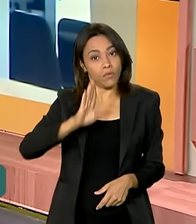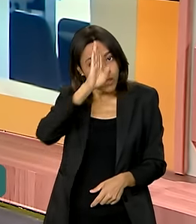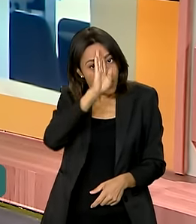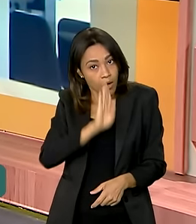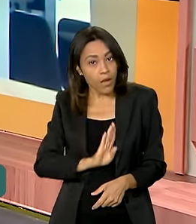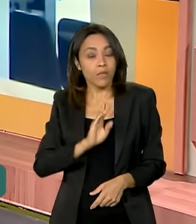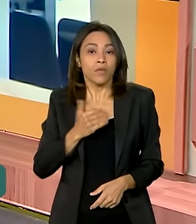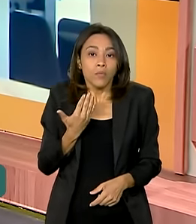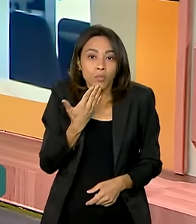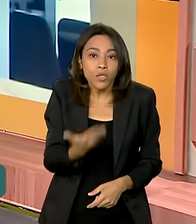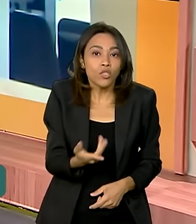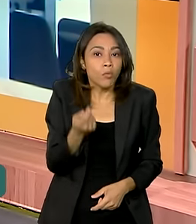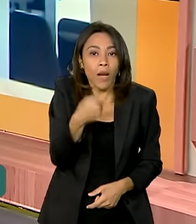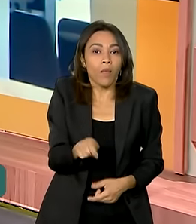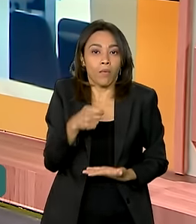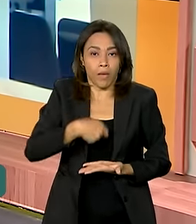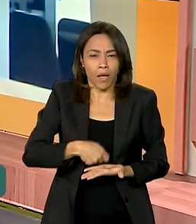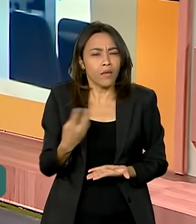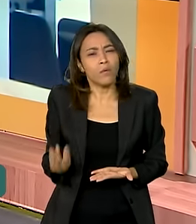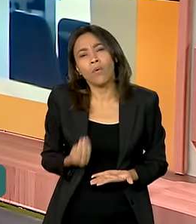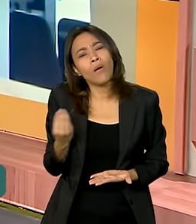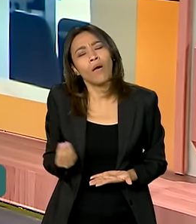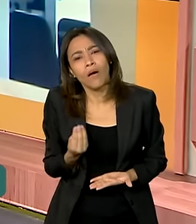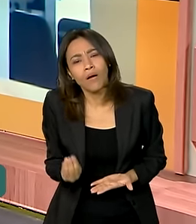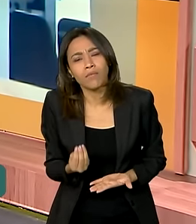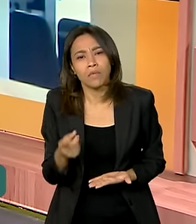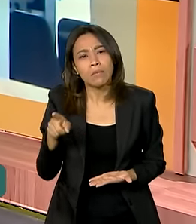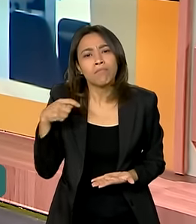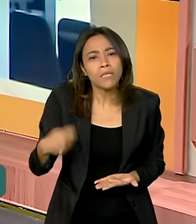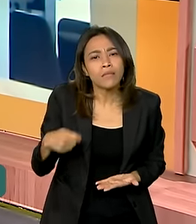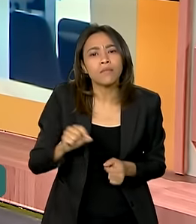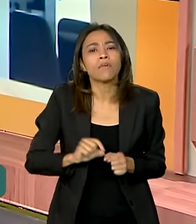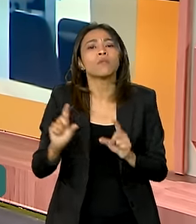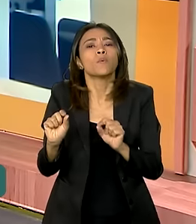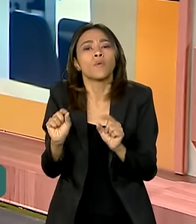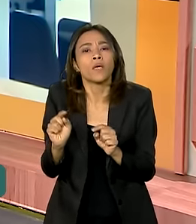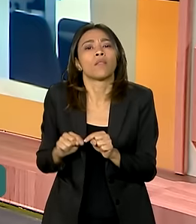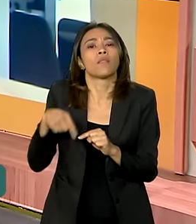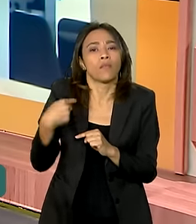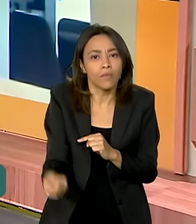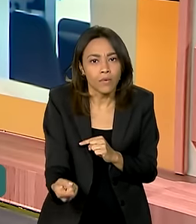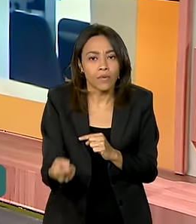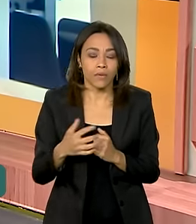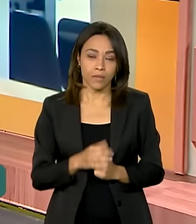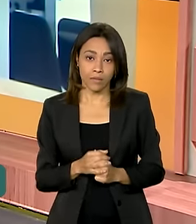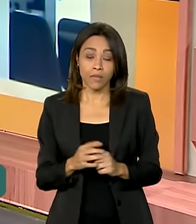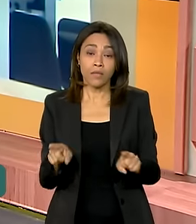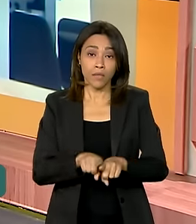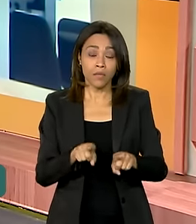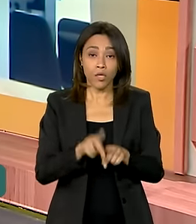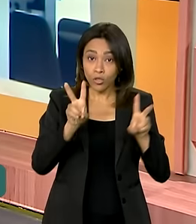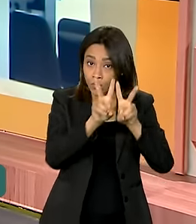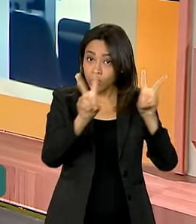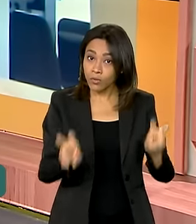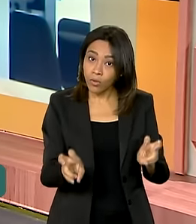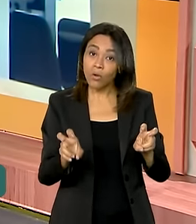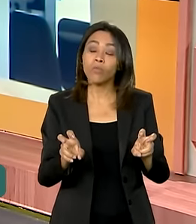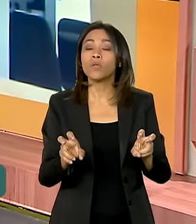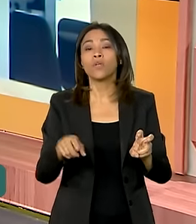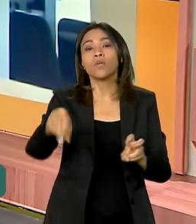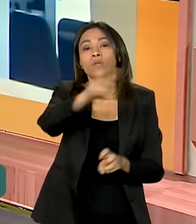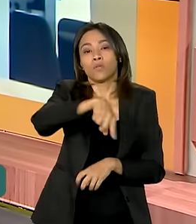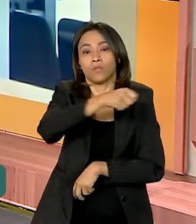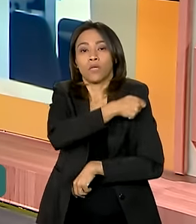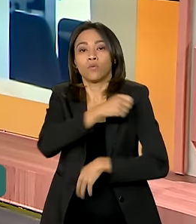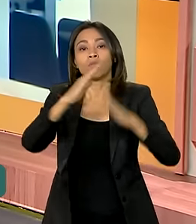pediram isenção. Como que fica agora? O que eles devem fazer a partir de agora? E em relação, inclusive, aos estudantes do Rio Grande do Sul,